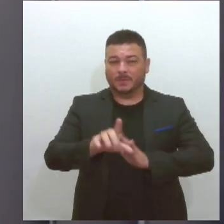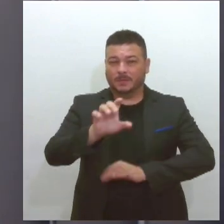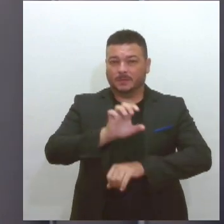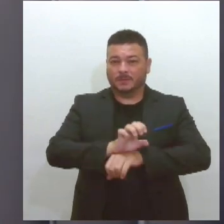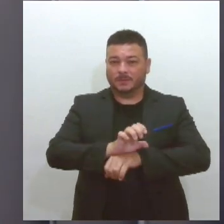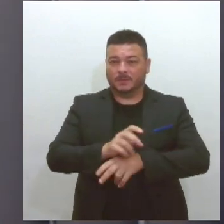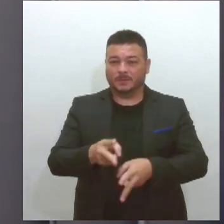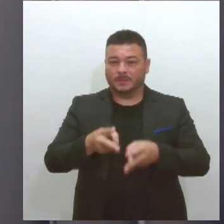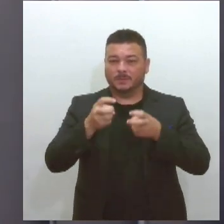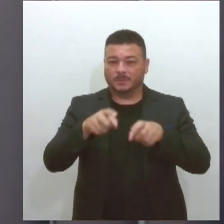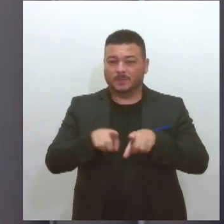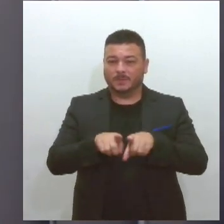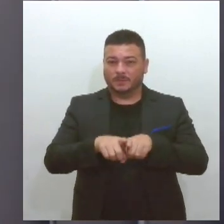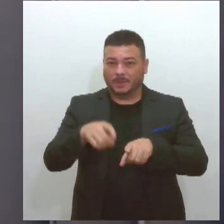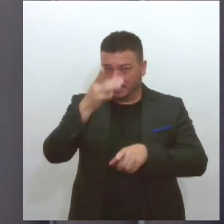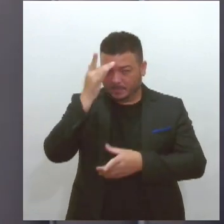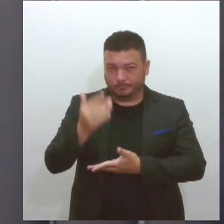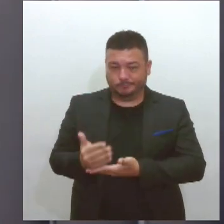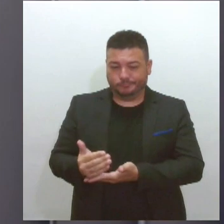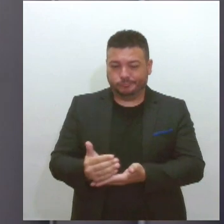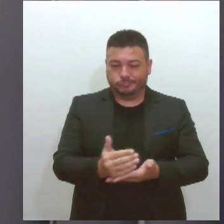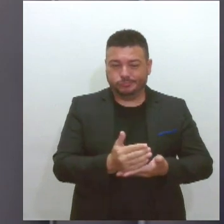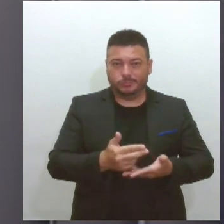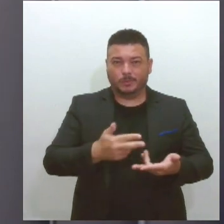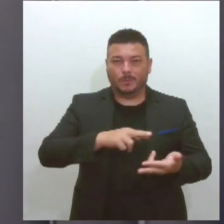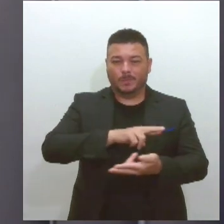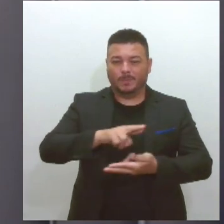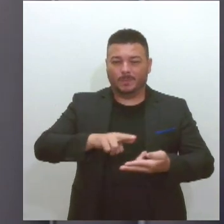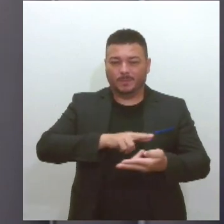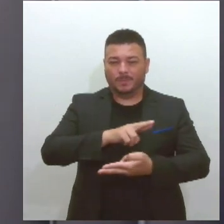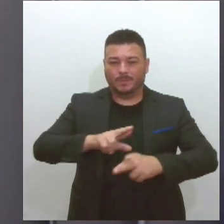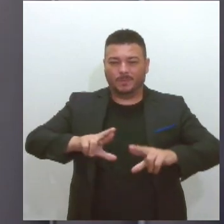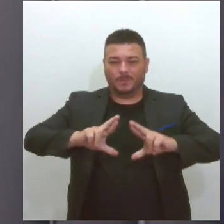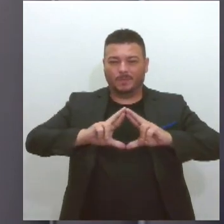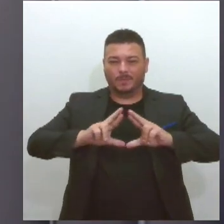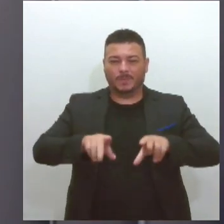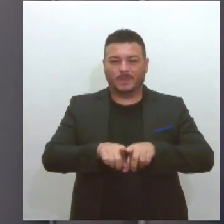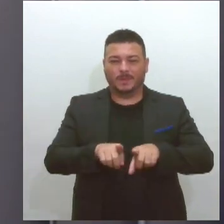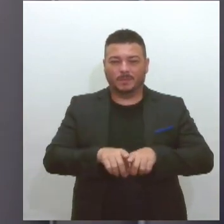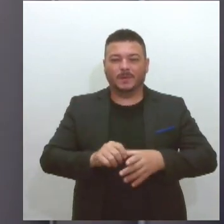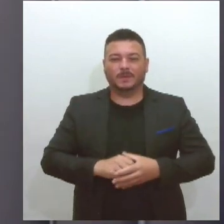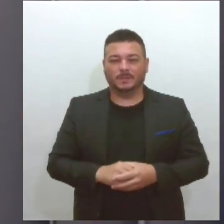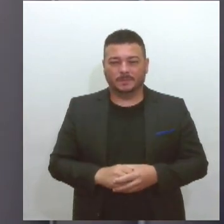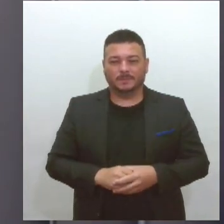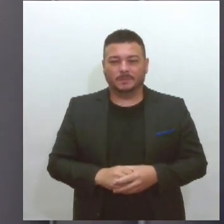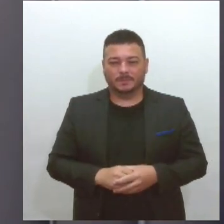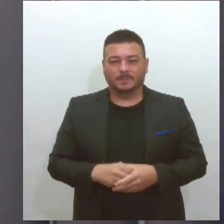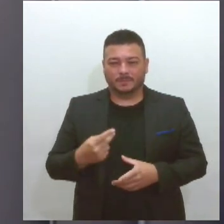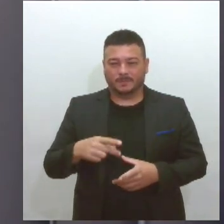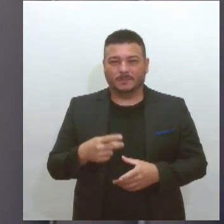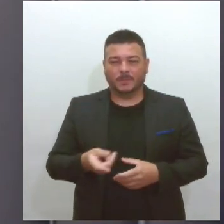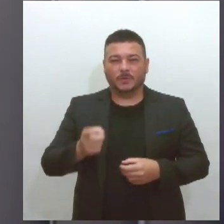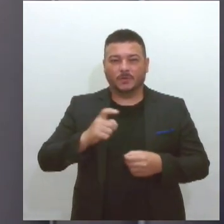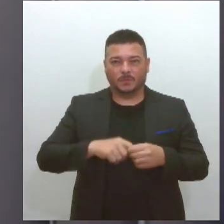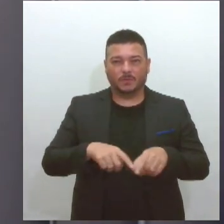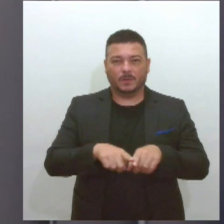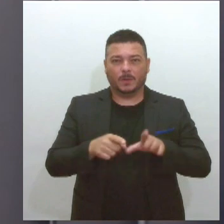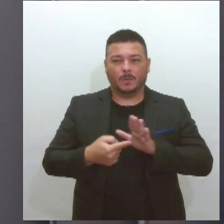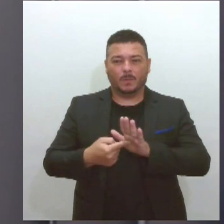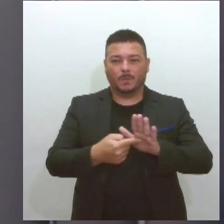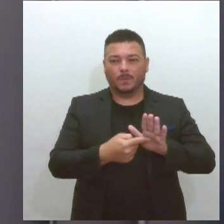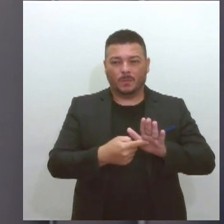catadores de material reciclável e vida e obra da cantora Clemilda são retratadas em exposição no Sesc.